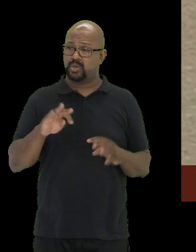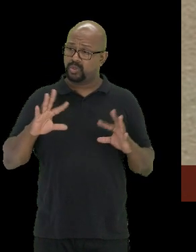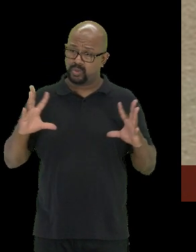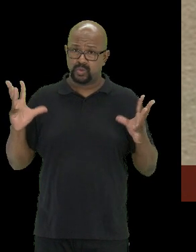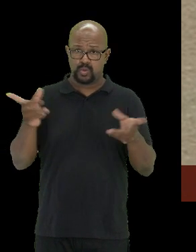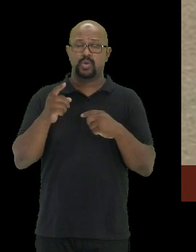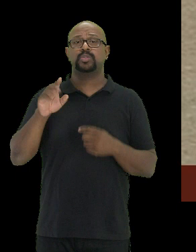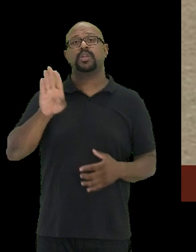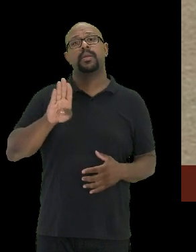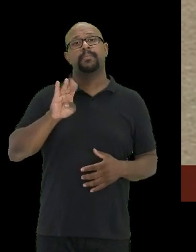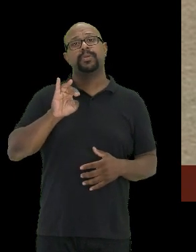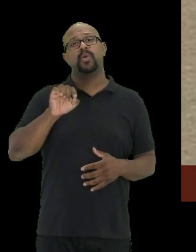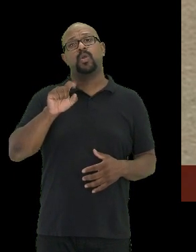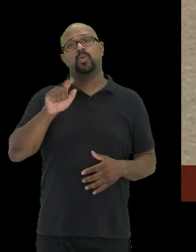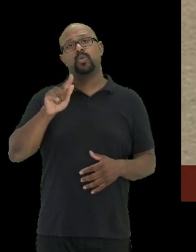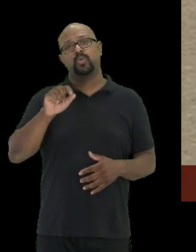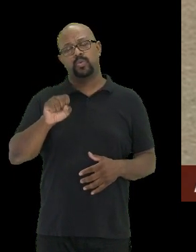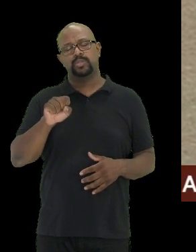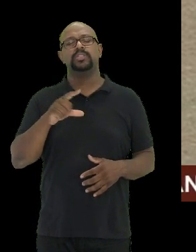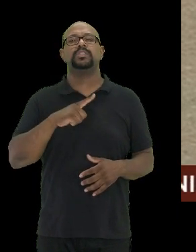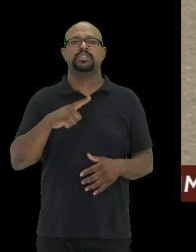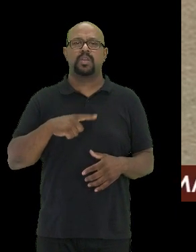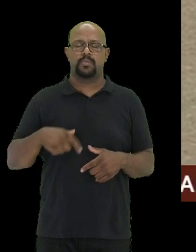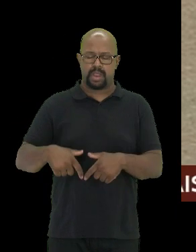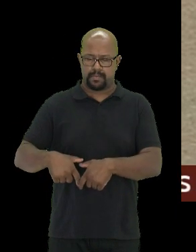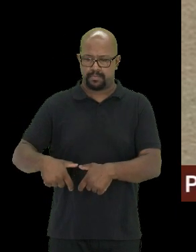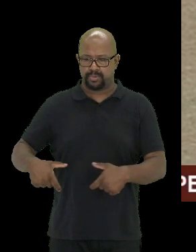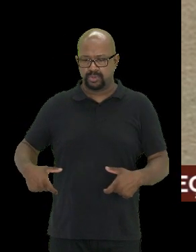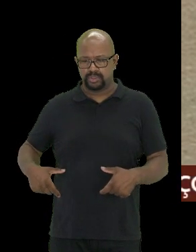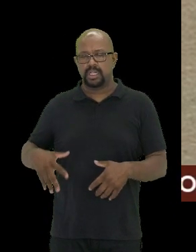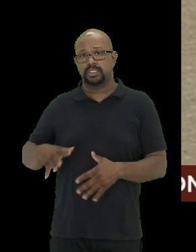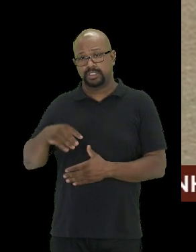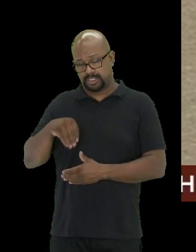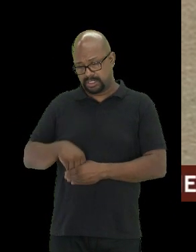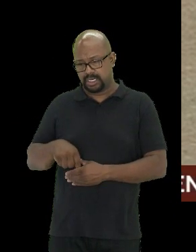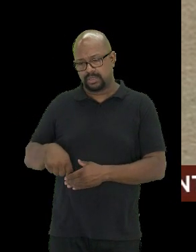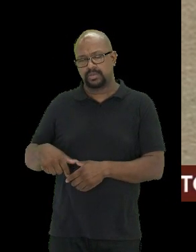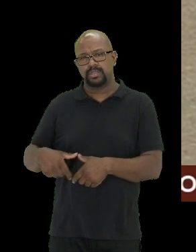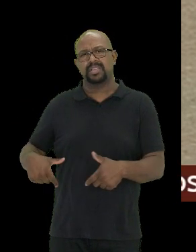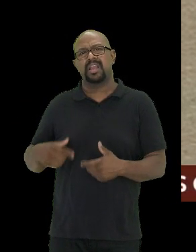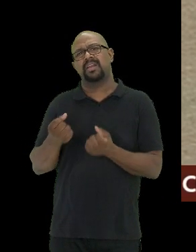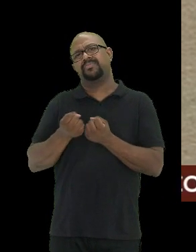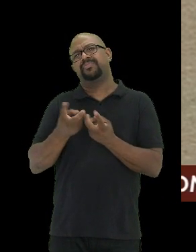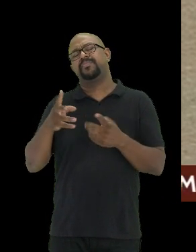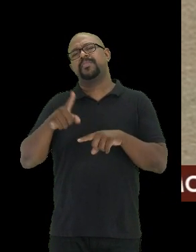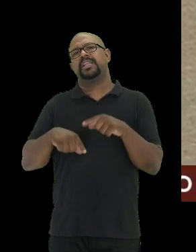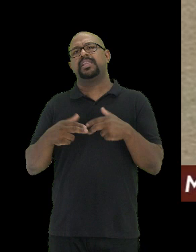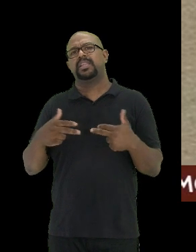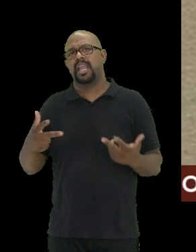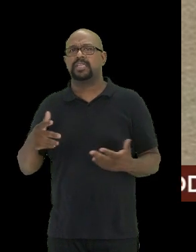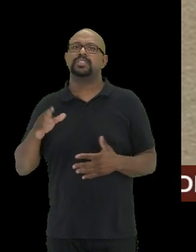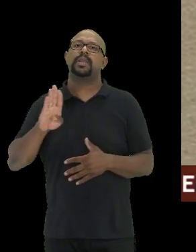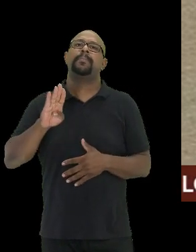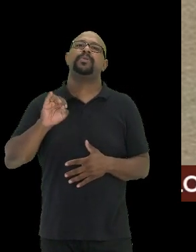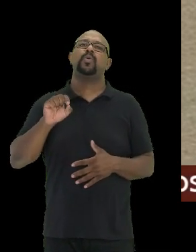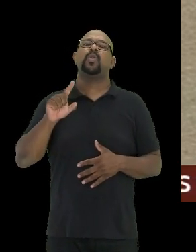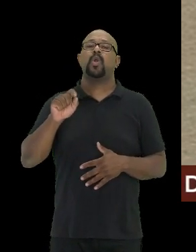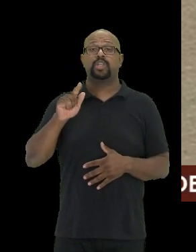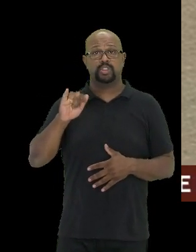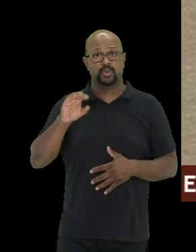biólogos, eles têm uma pochete, dentro dessa pochete há uma série de materiais biológicos